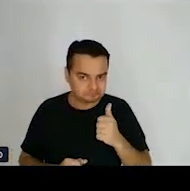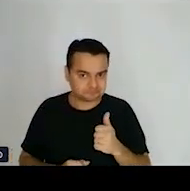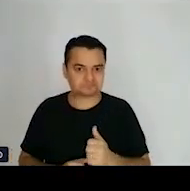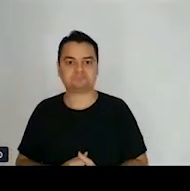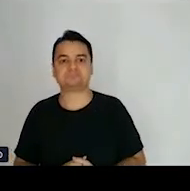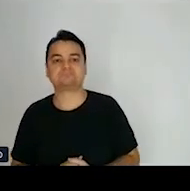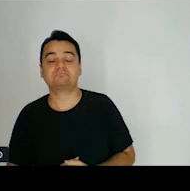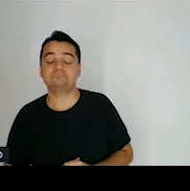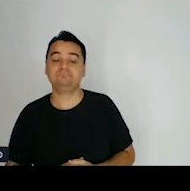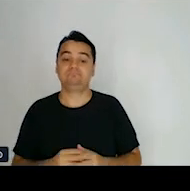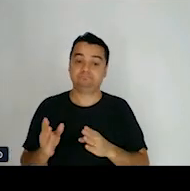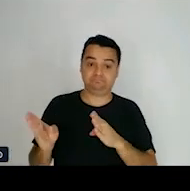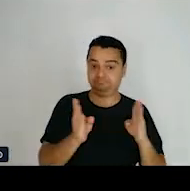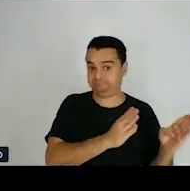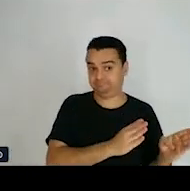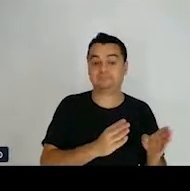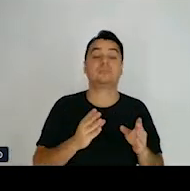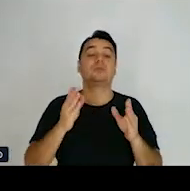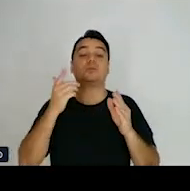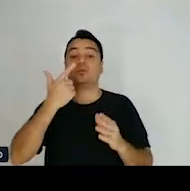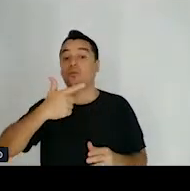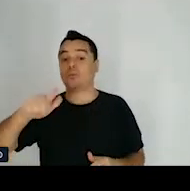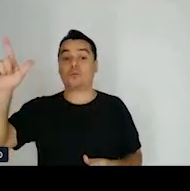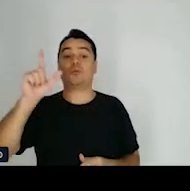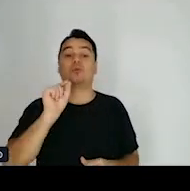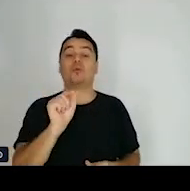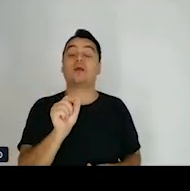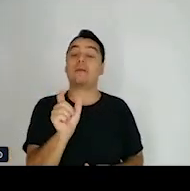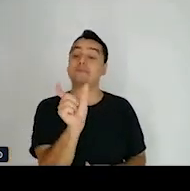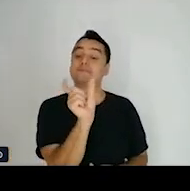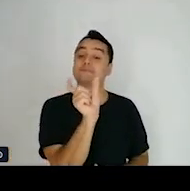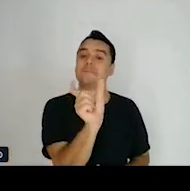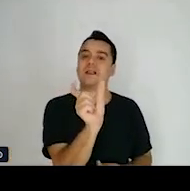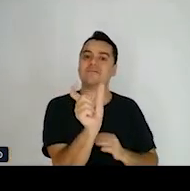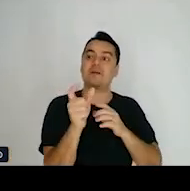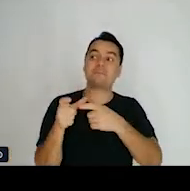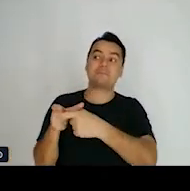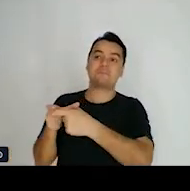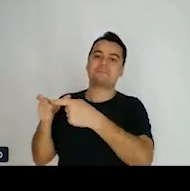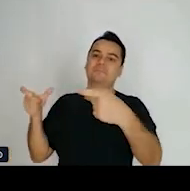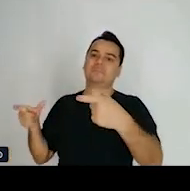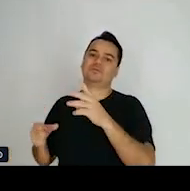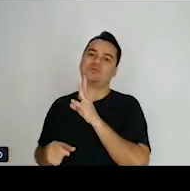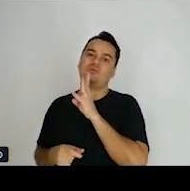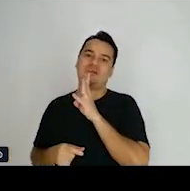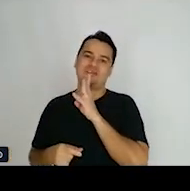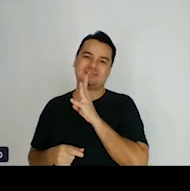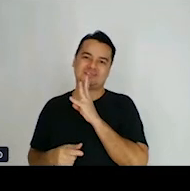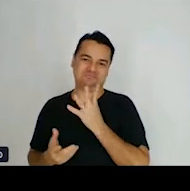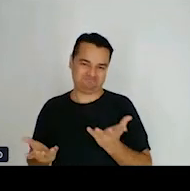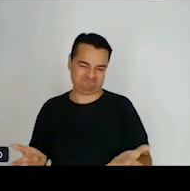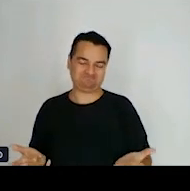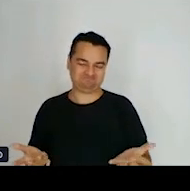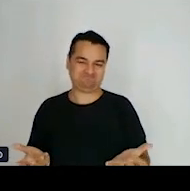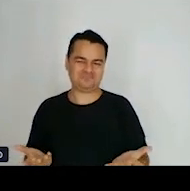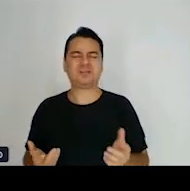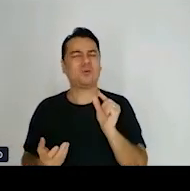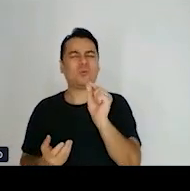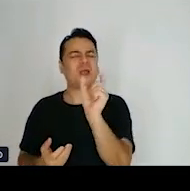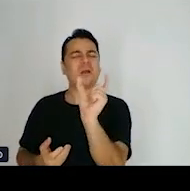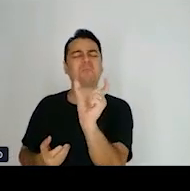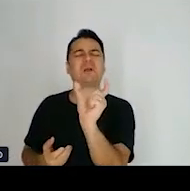Um outro recurso também muito importante é a palavra conhecida. O que é a palavra conhecida? É a palavra